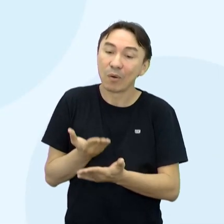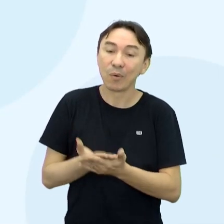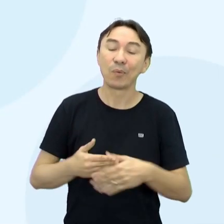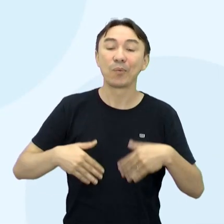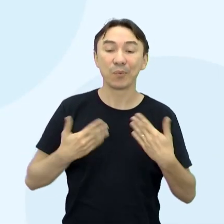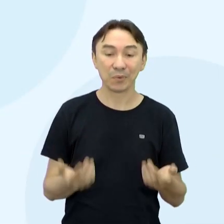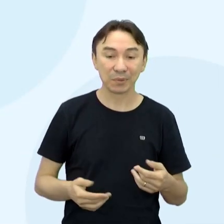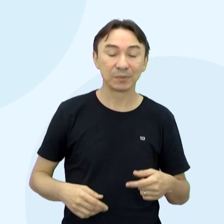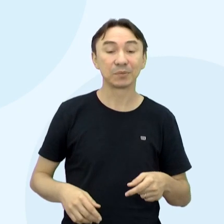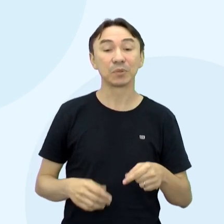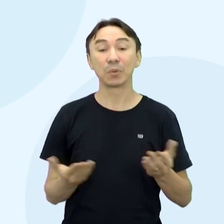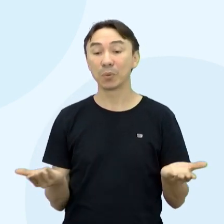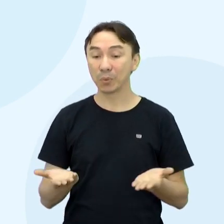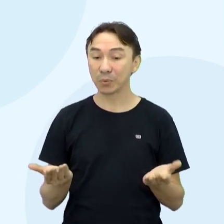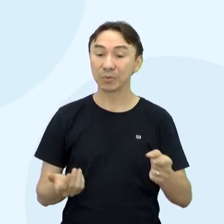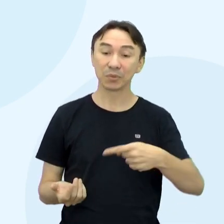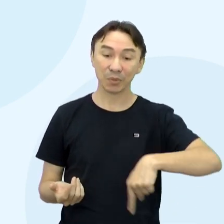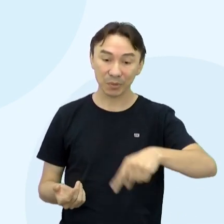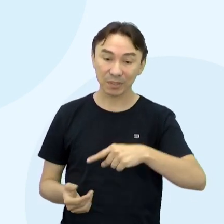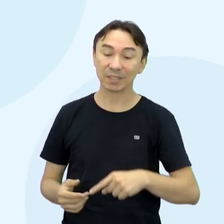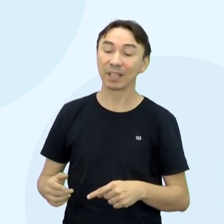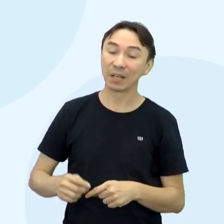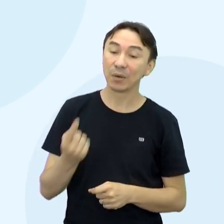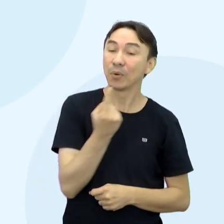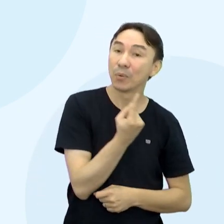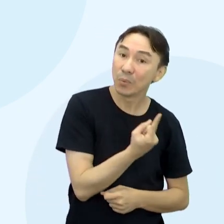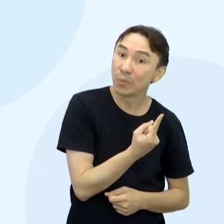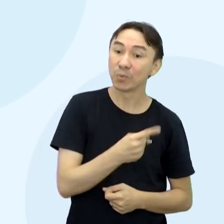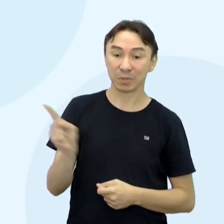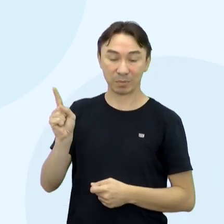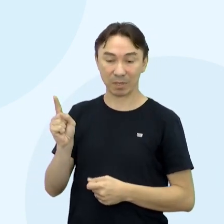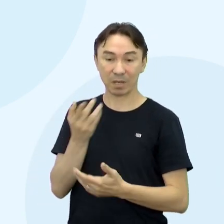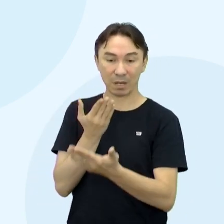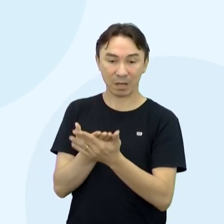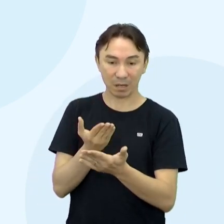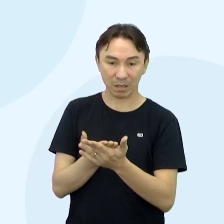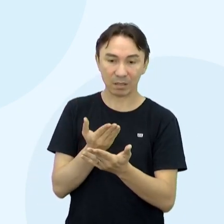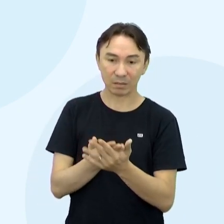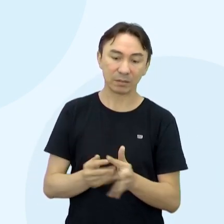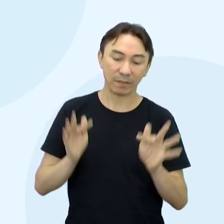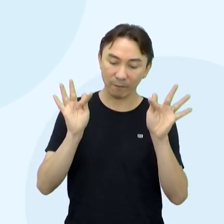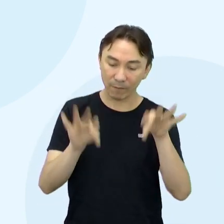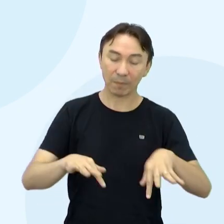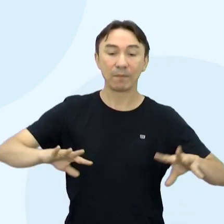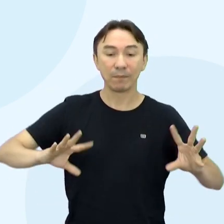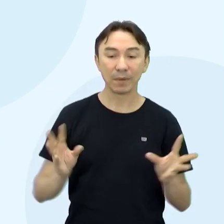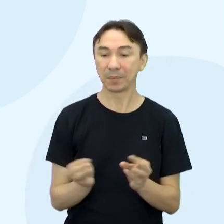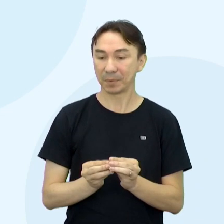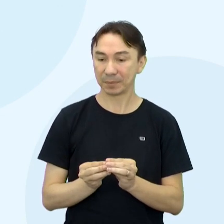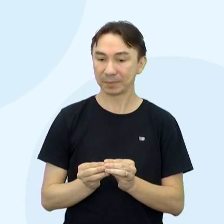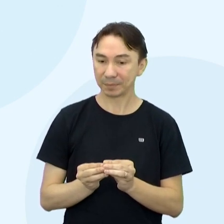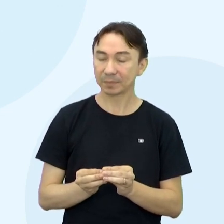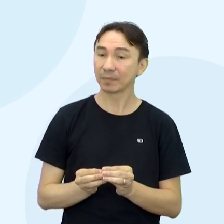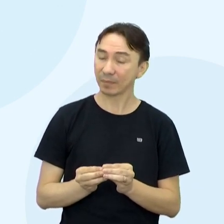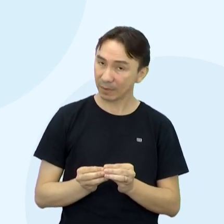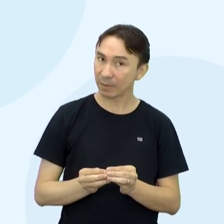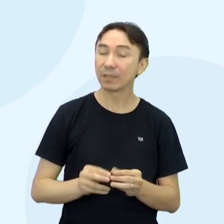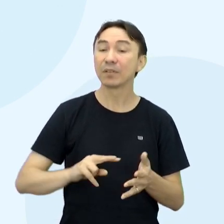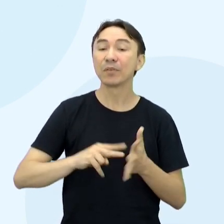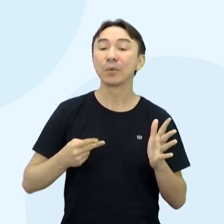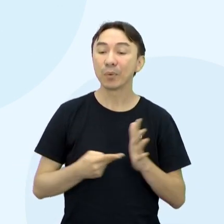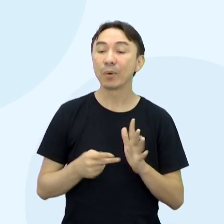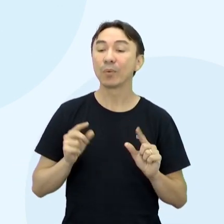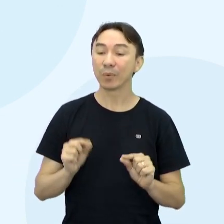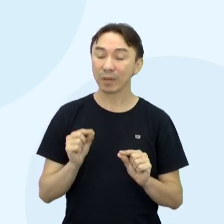partimos hoje para a última aula de sistematização Nossa aula de número 3 Então isso significa que na próxima aula